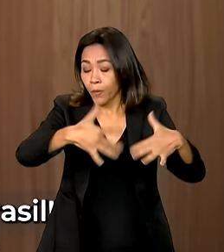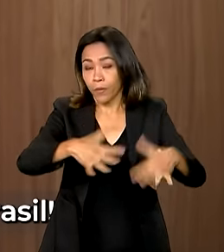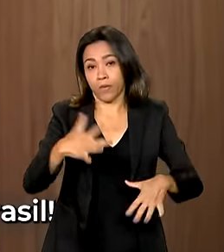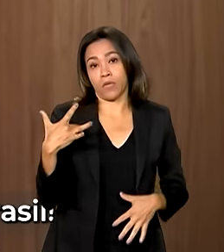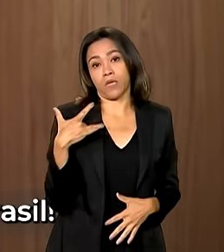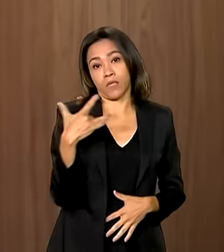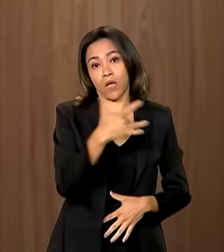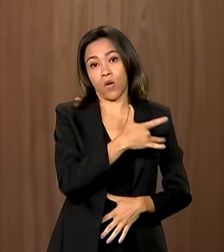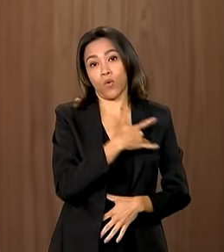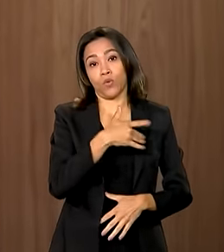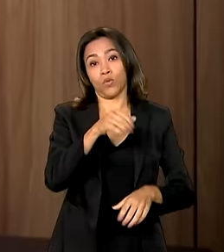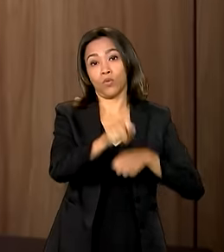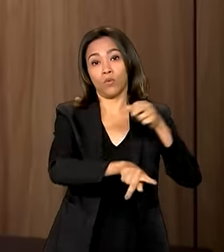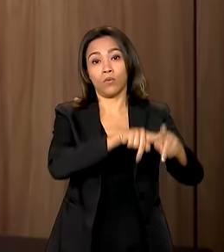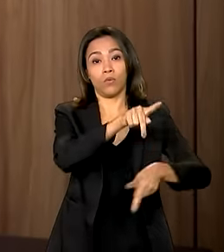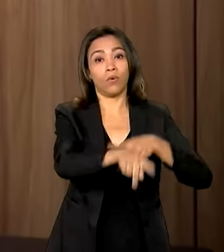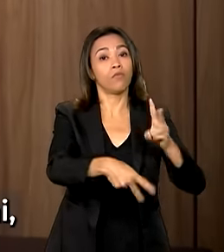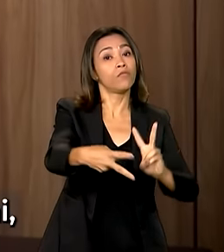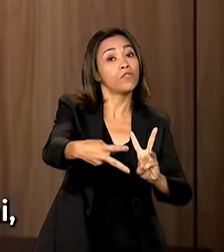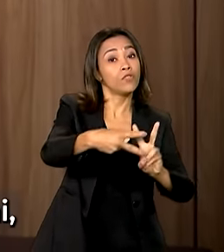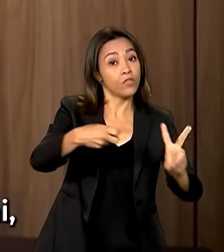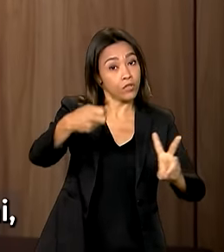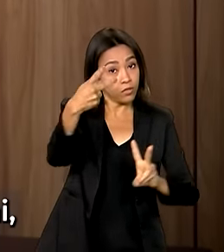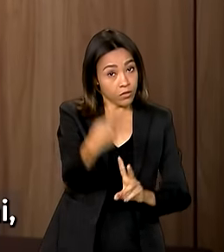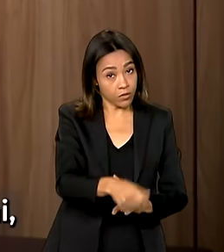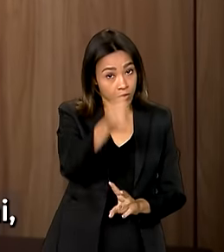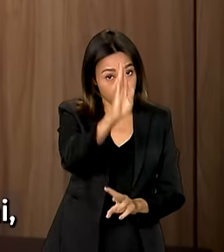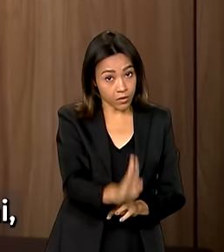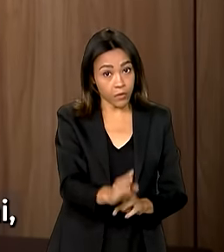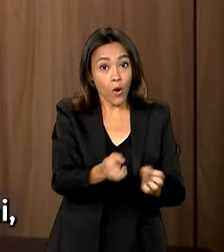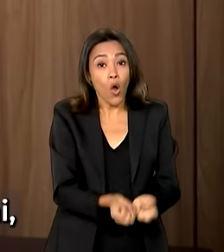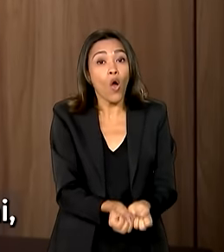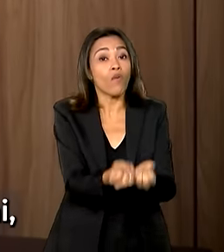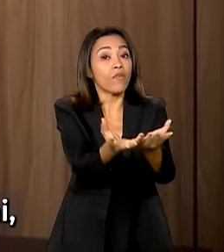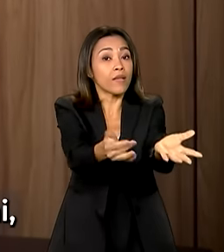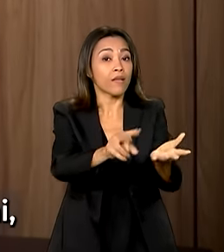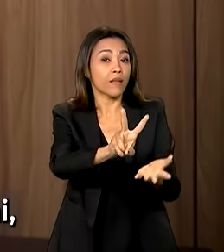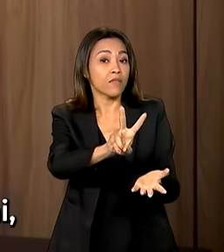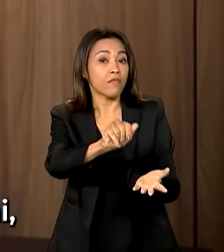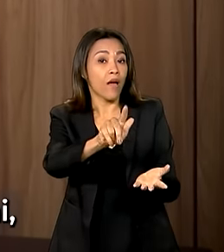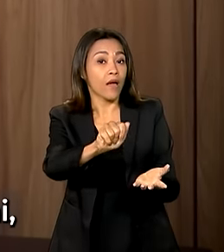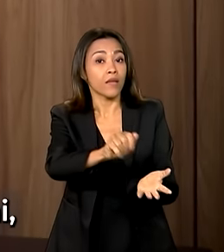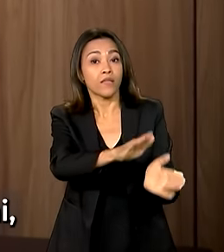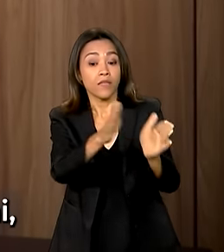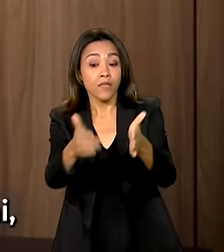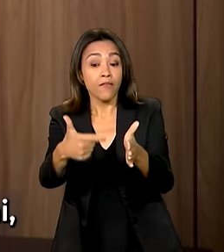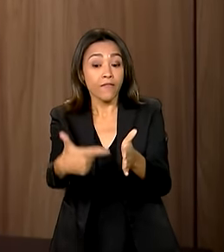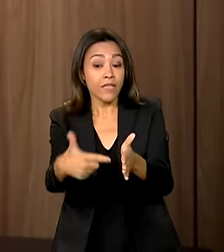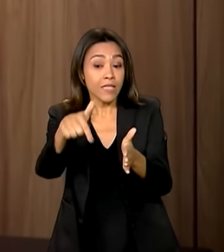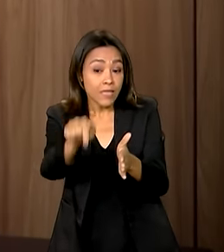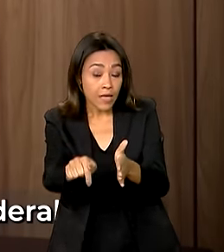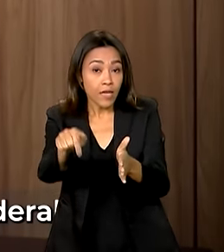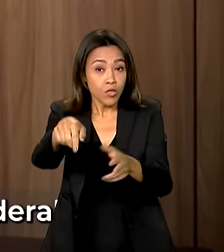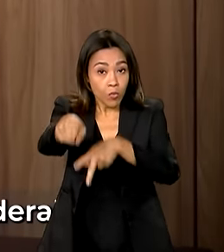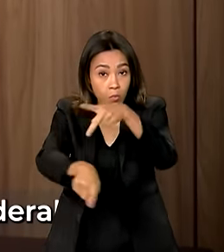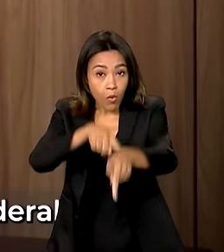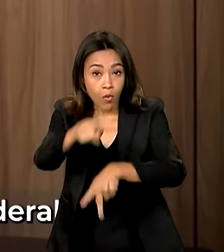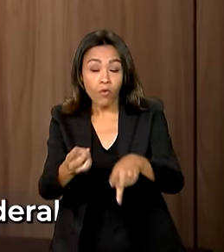indígena do Brasil. Das vagas ofertadas, 27 são para o território anumano,